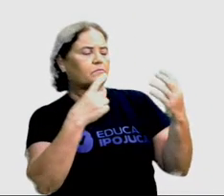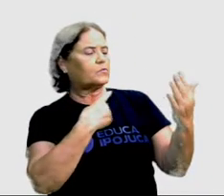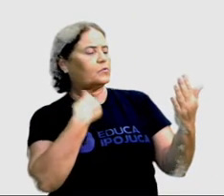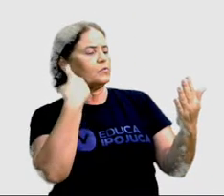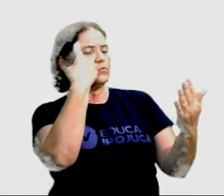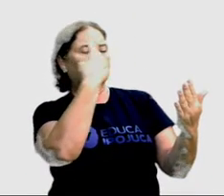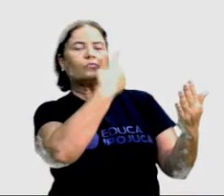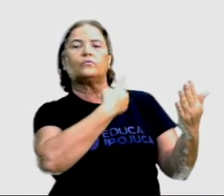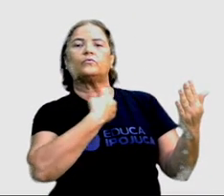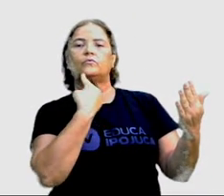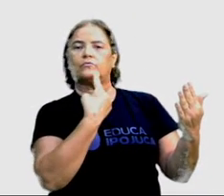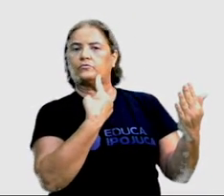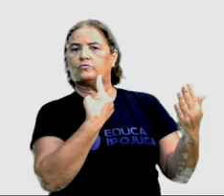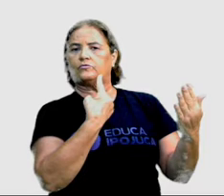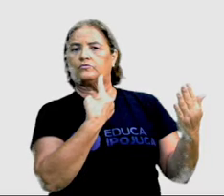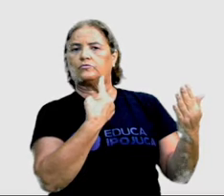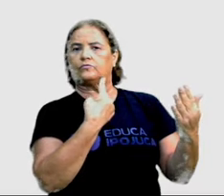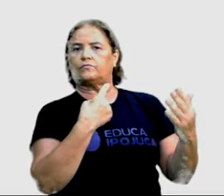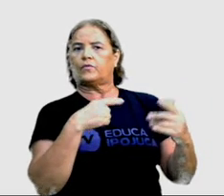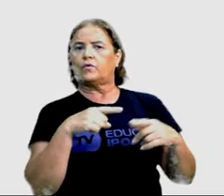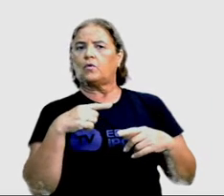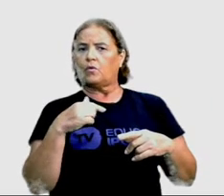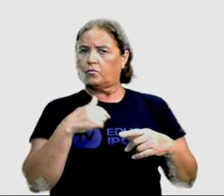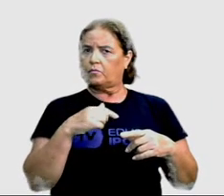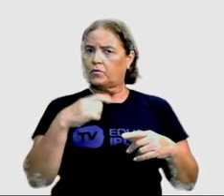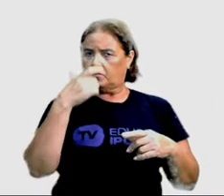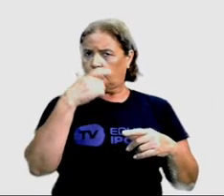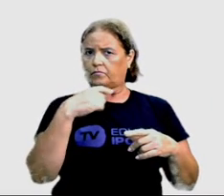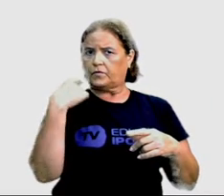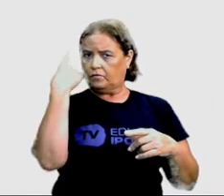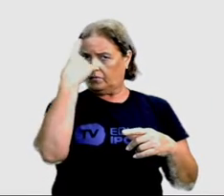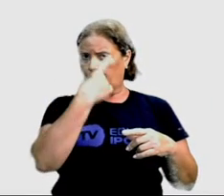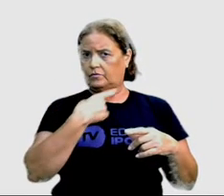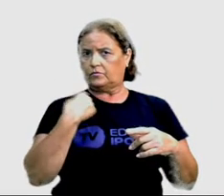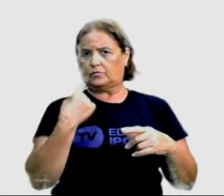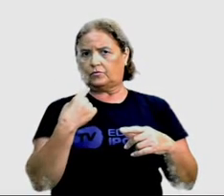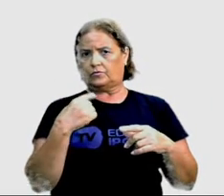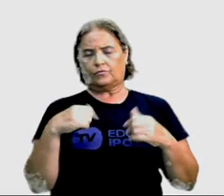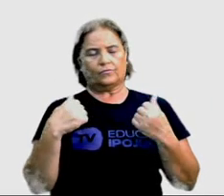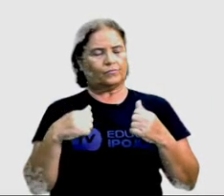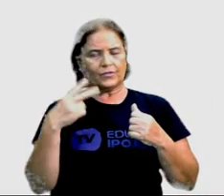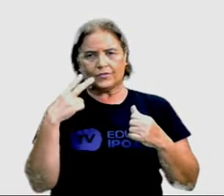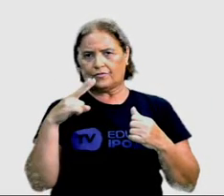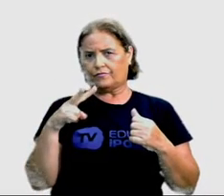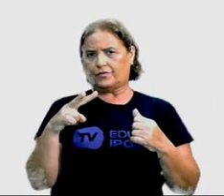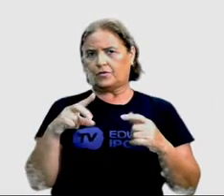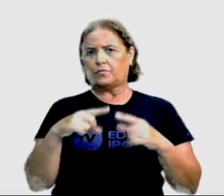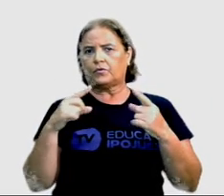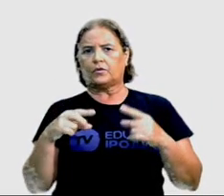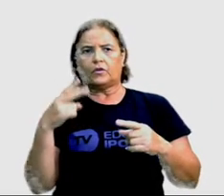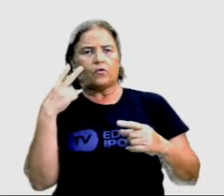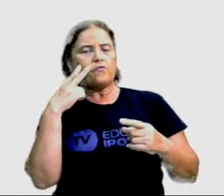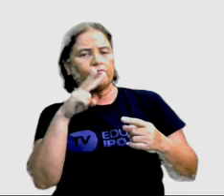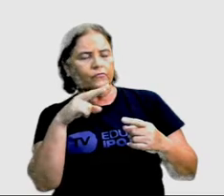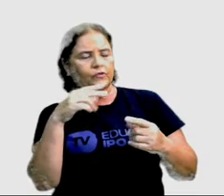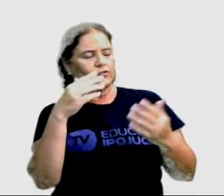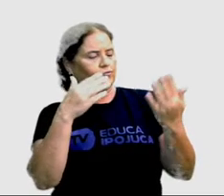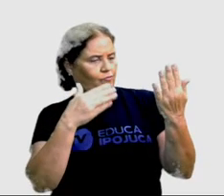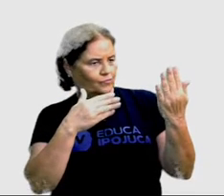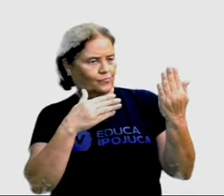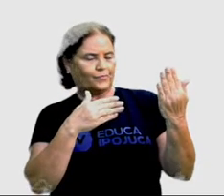do rosto, o meio é mais arredondadozinho, isso eu já sei, não preciso nem olhar, porque eu observo no espelho